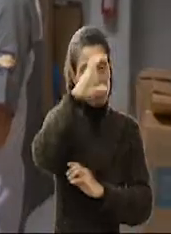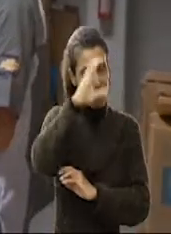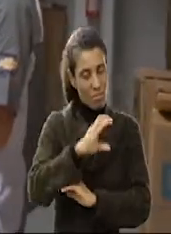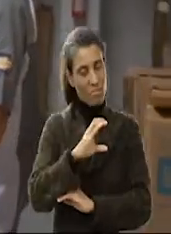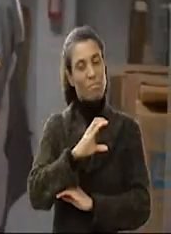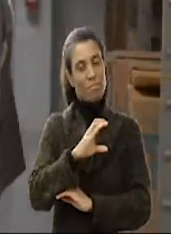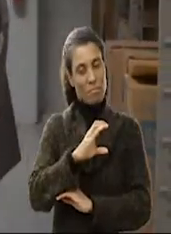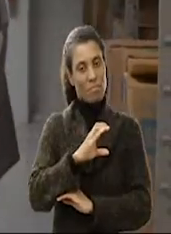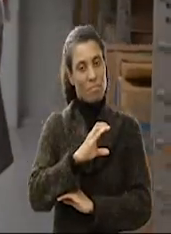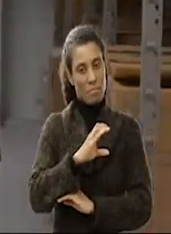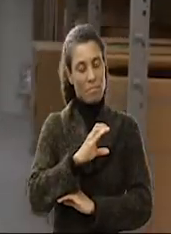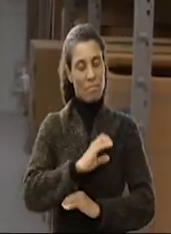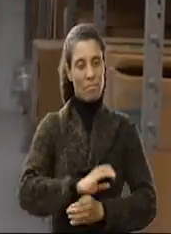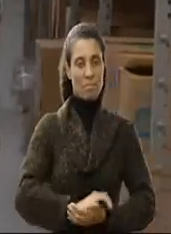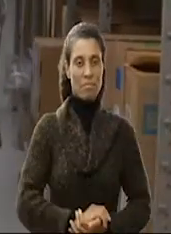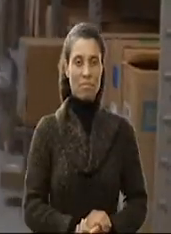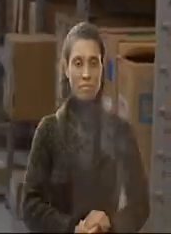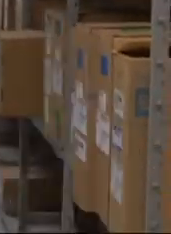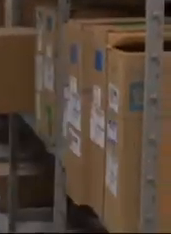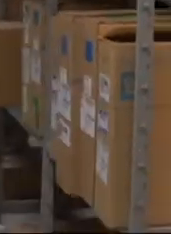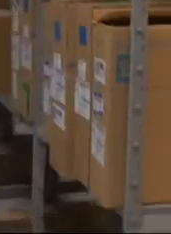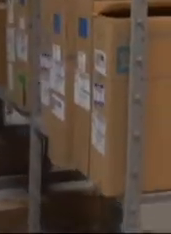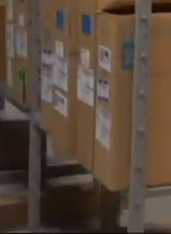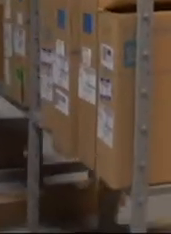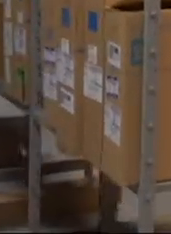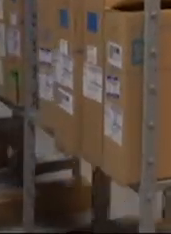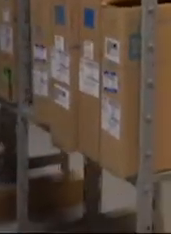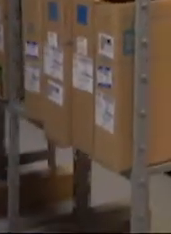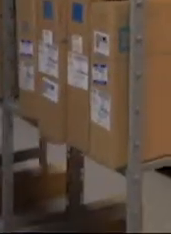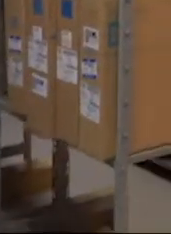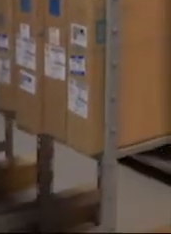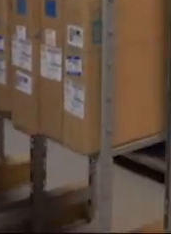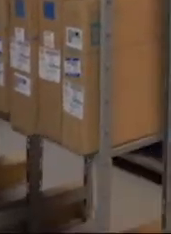unidades da empresa. Música